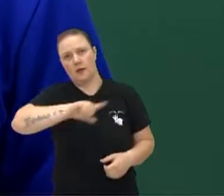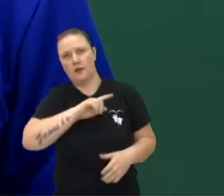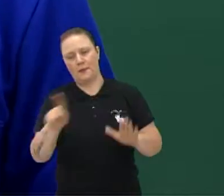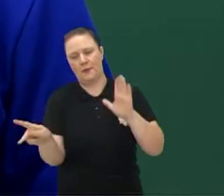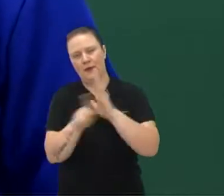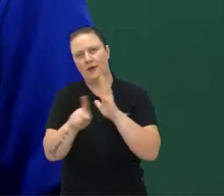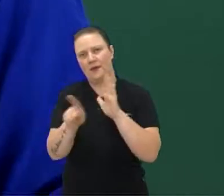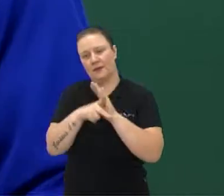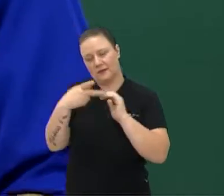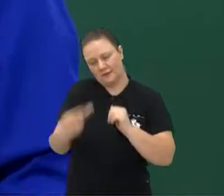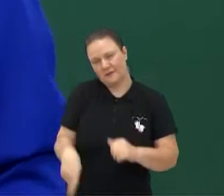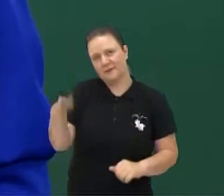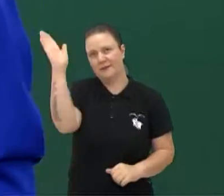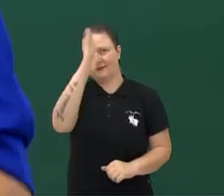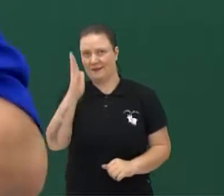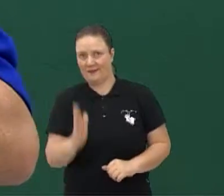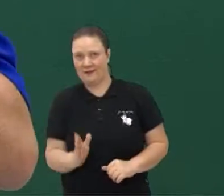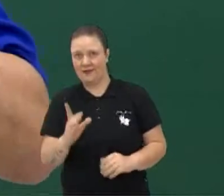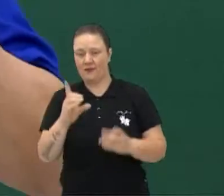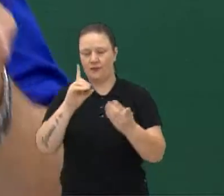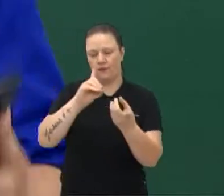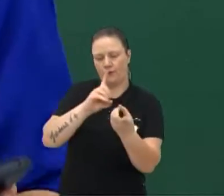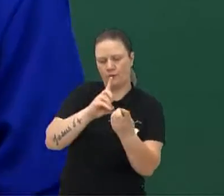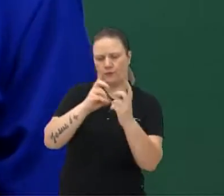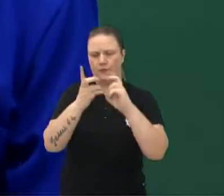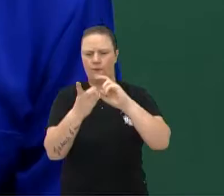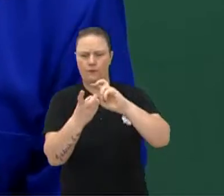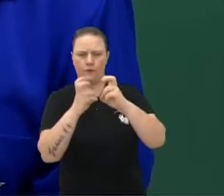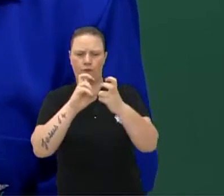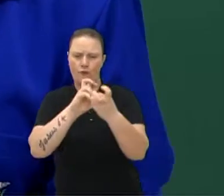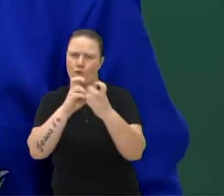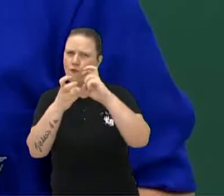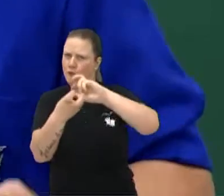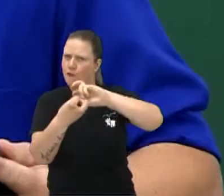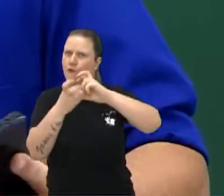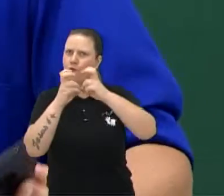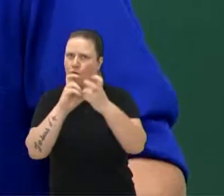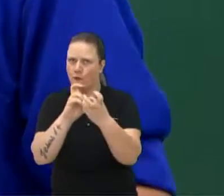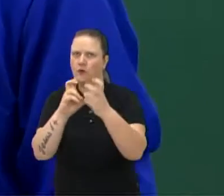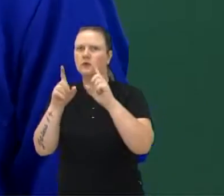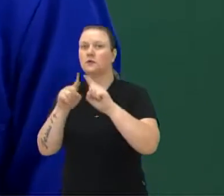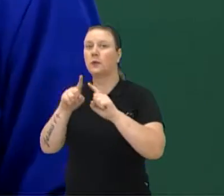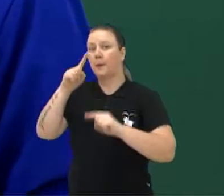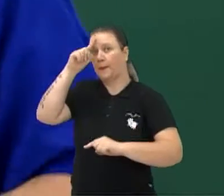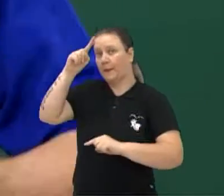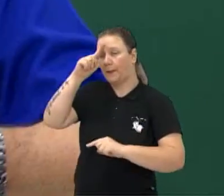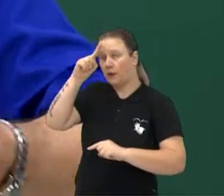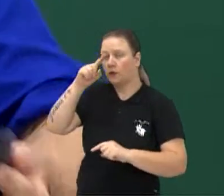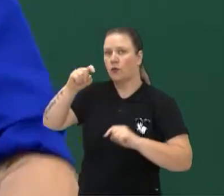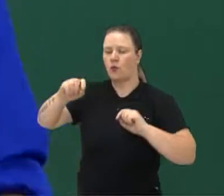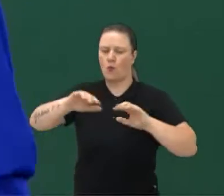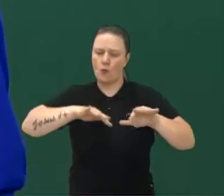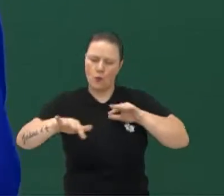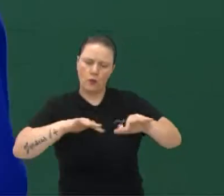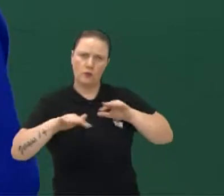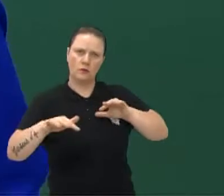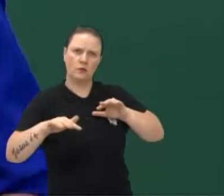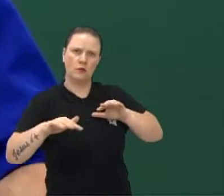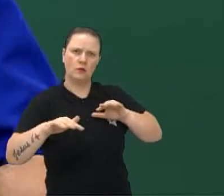capoeira, né? Não na questão da ideia da dança, né? Mas na questão dos movimentos, nessa